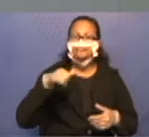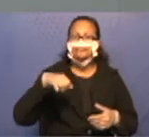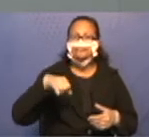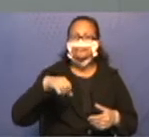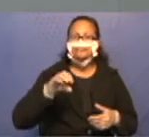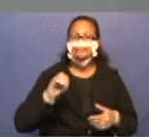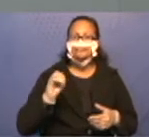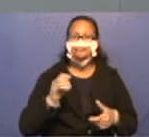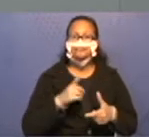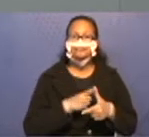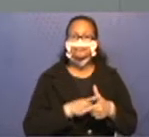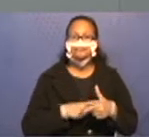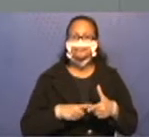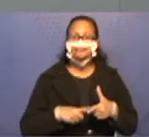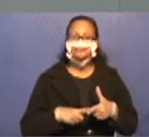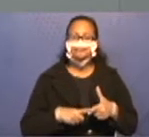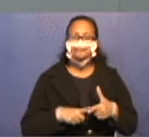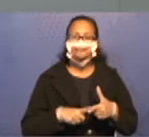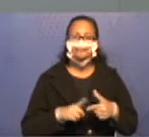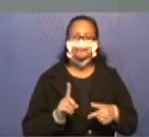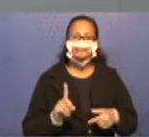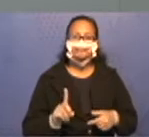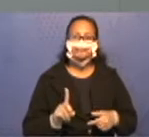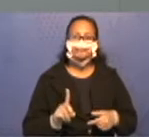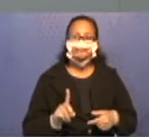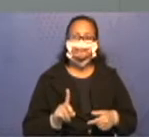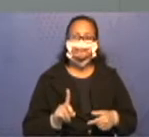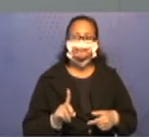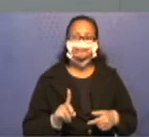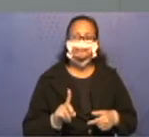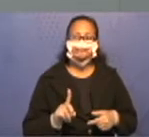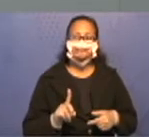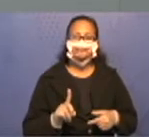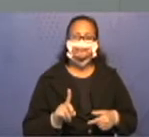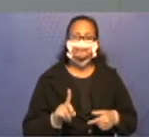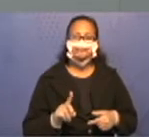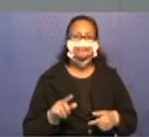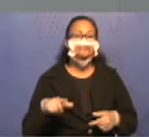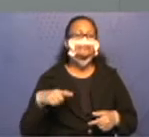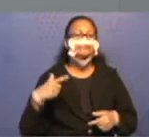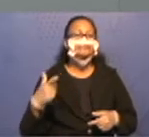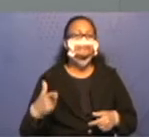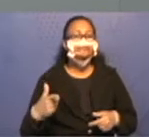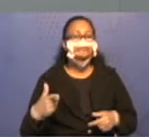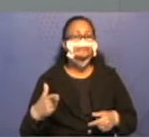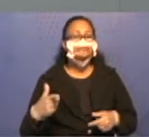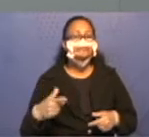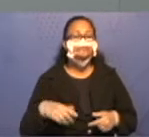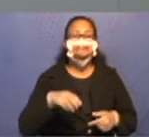vamos dividir por 1. E o próximo,